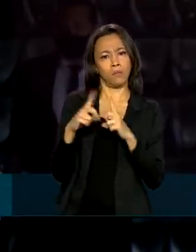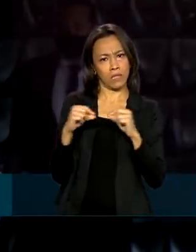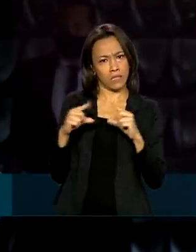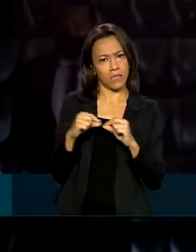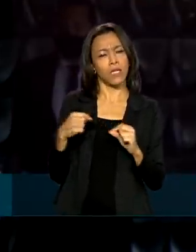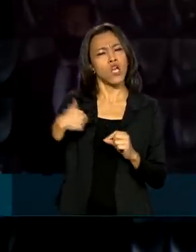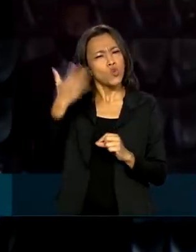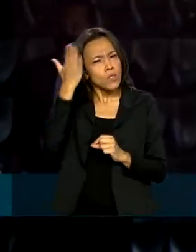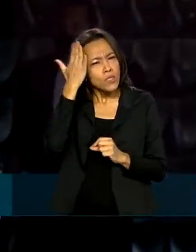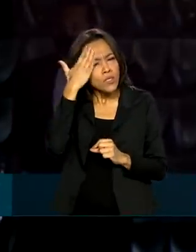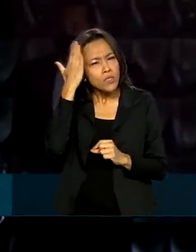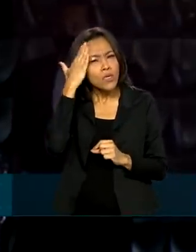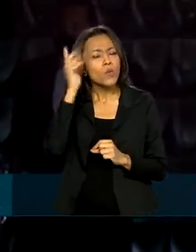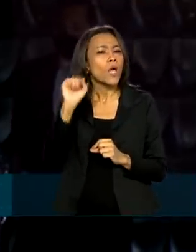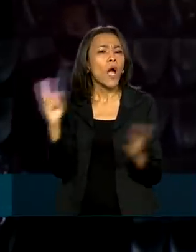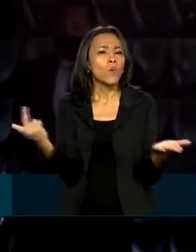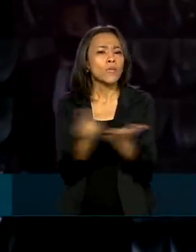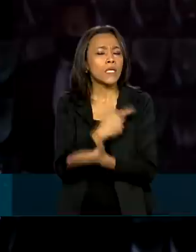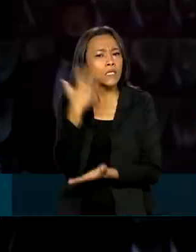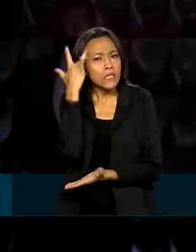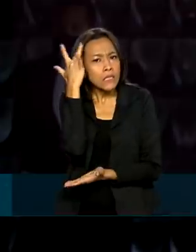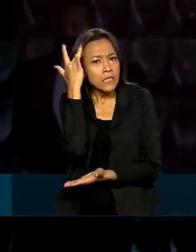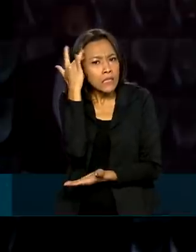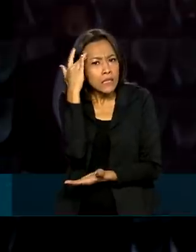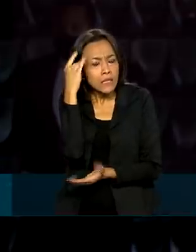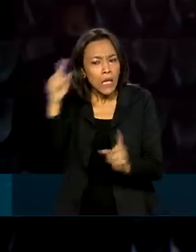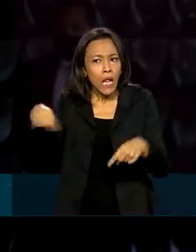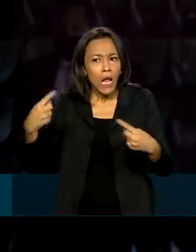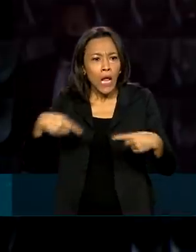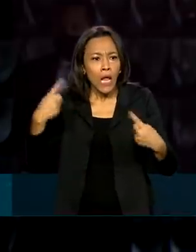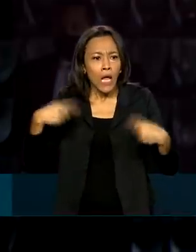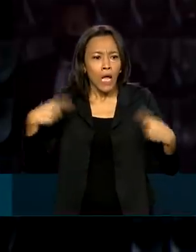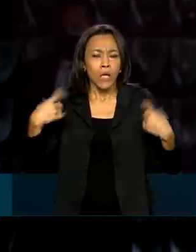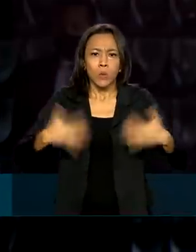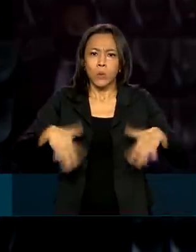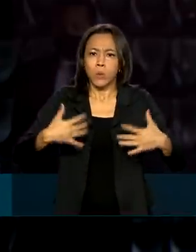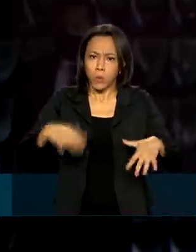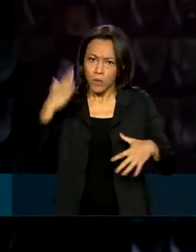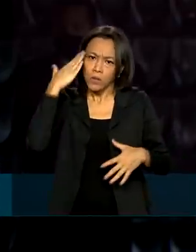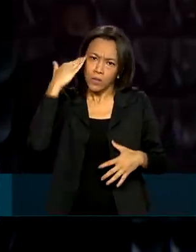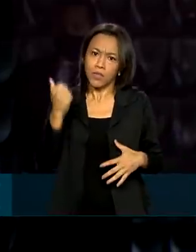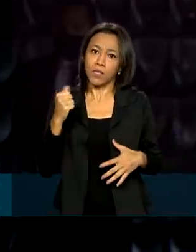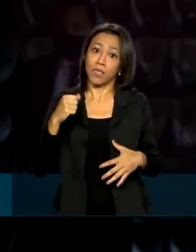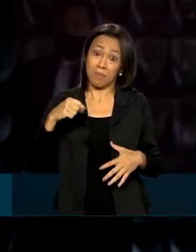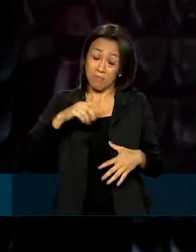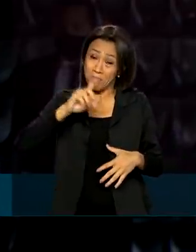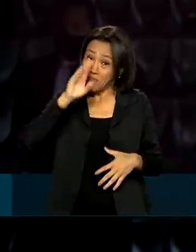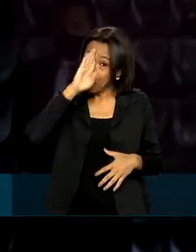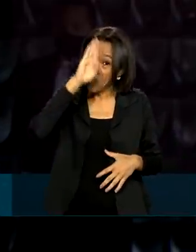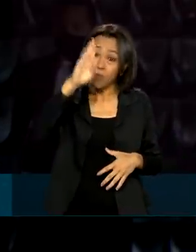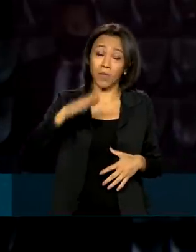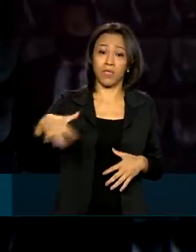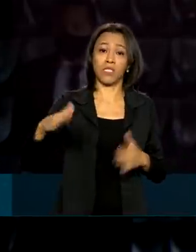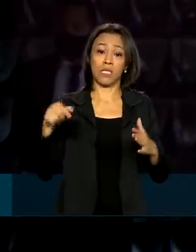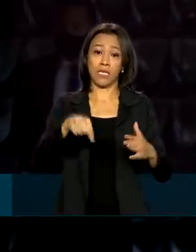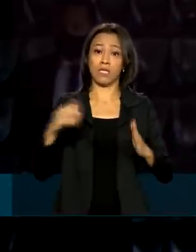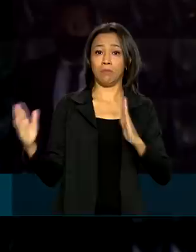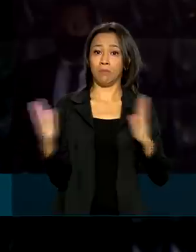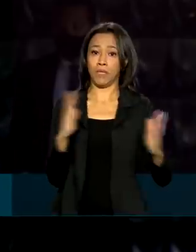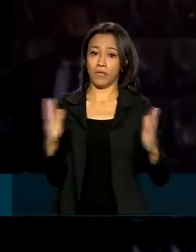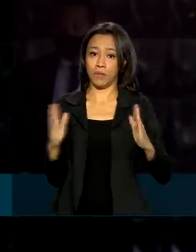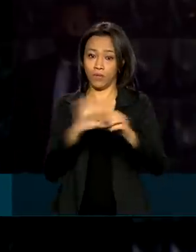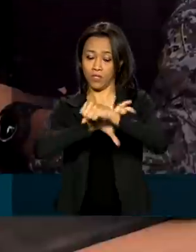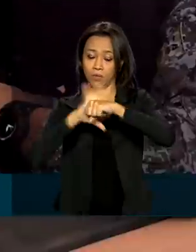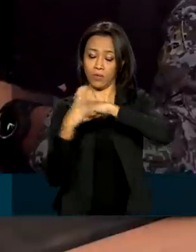a dia enfrentando as diversidades. Hoje, ainda mais com a nossa pandemia, que ainda não deixou